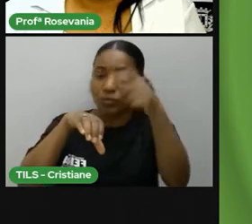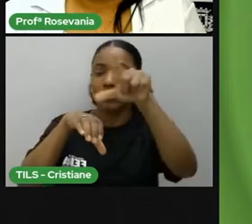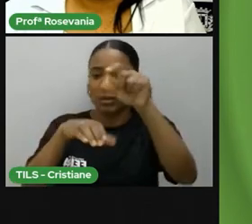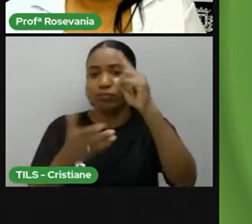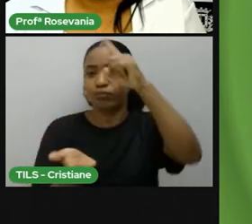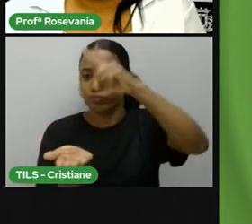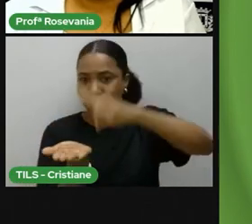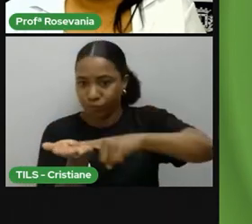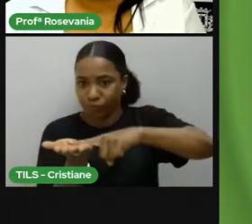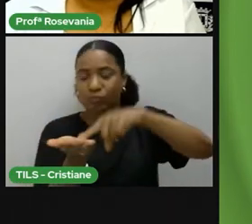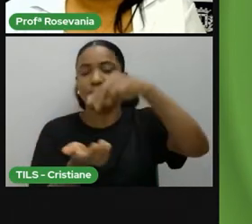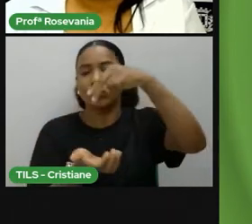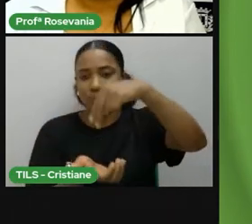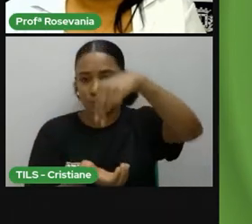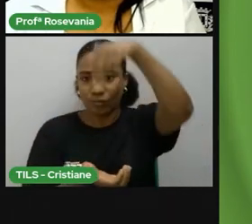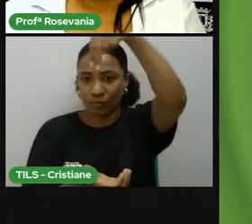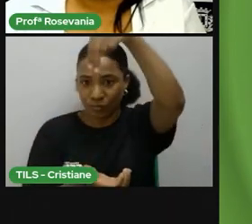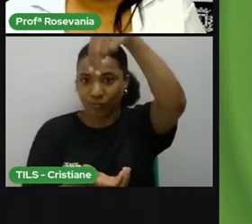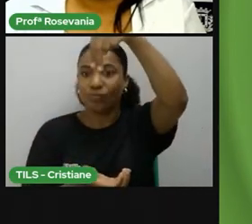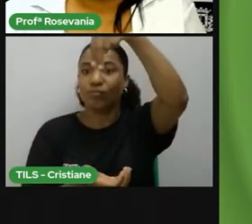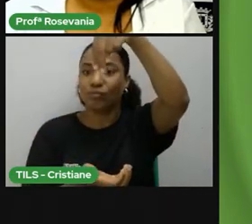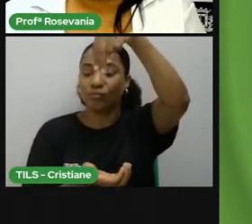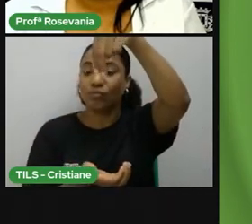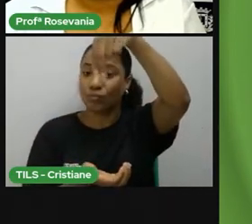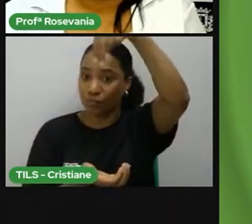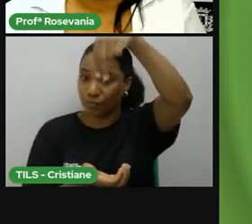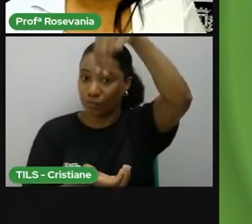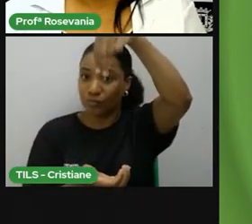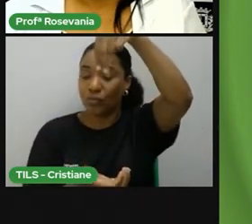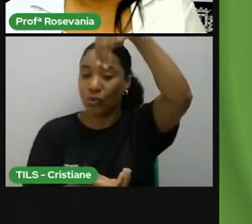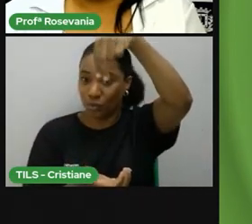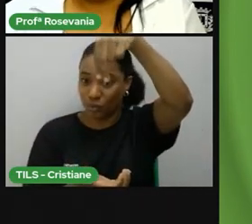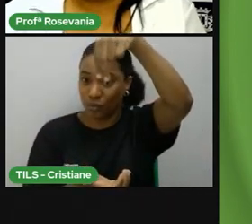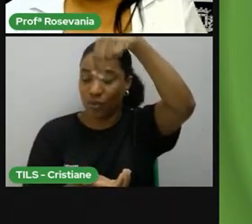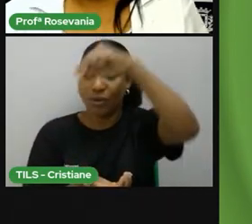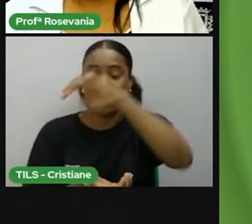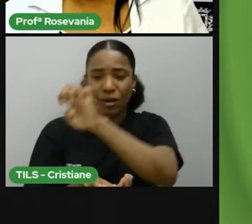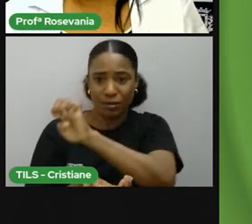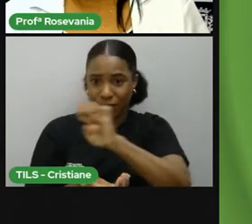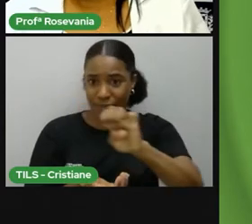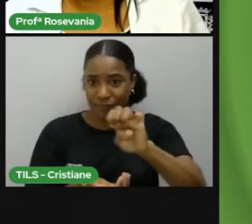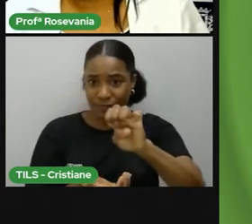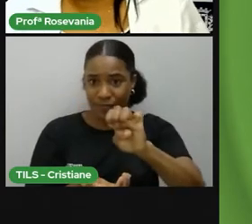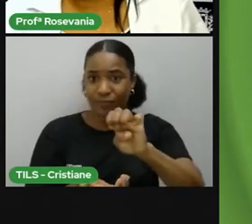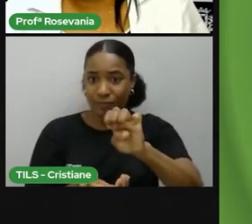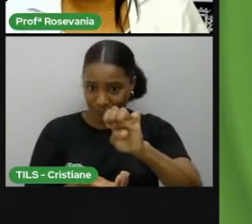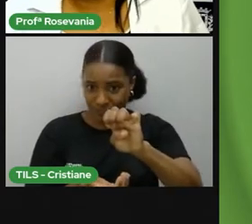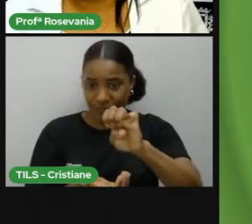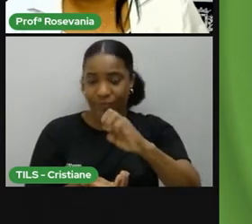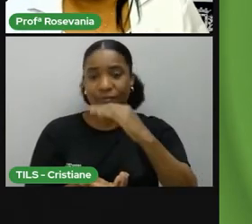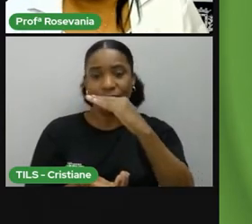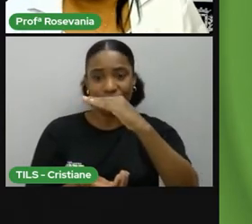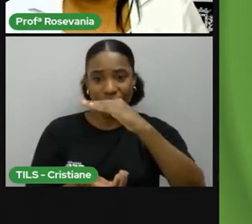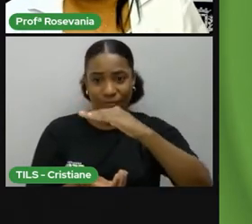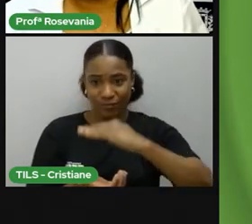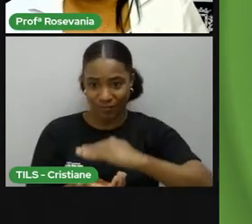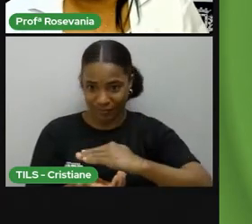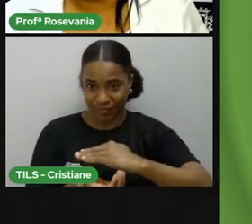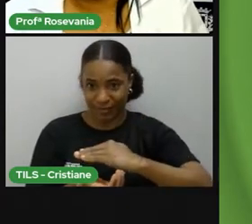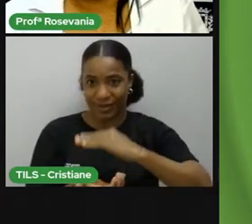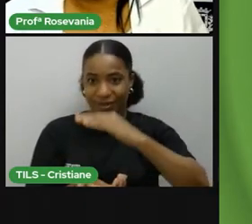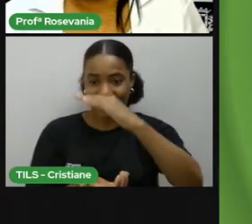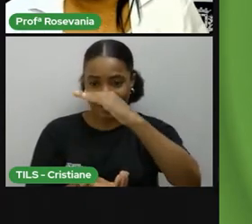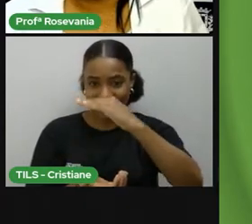-se chamar tudo que está acima da linha do Equador, de hemisfério norte. Assim, do mesmo jeito, toda essa